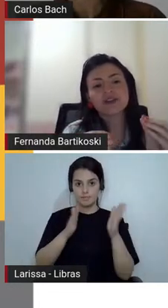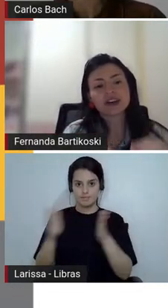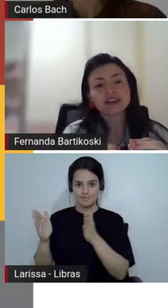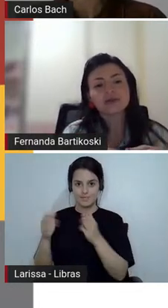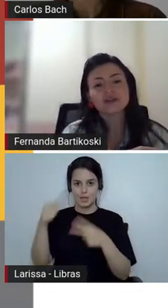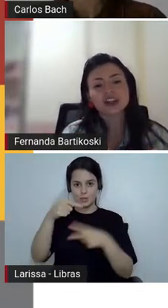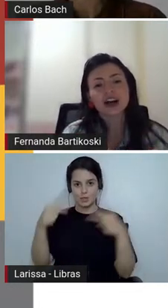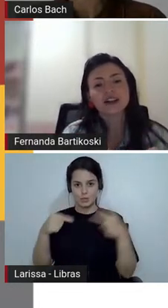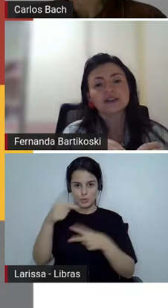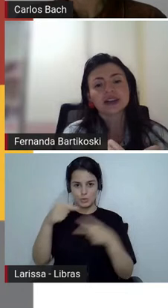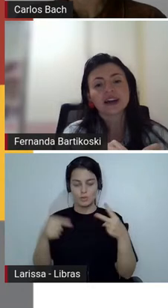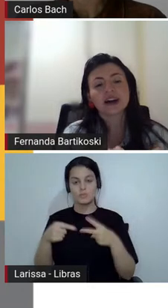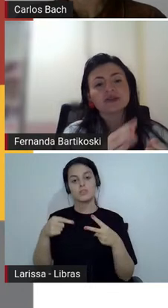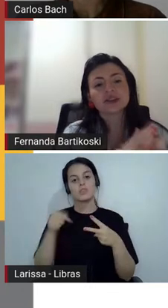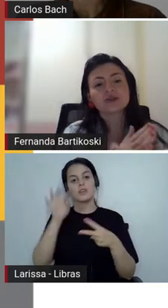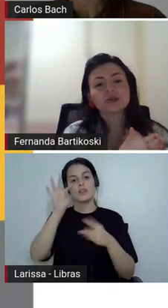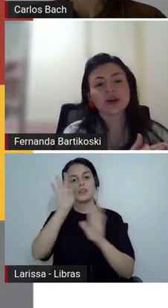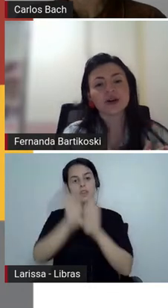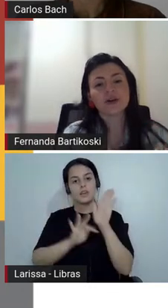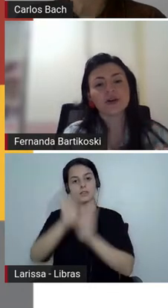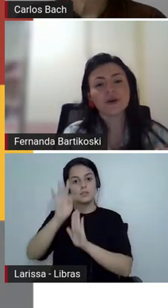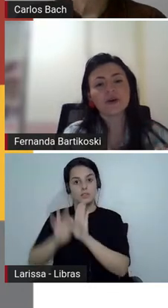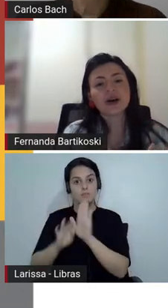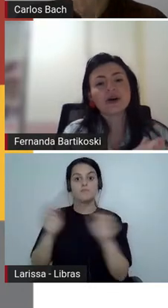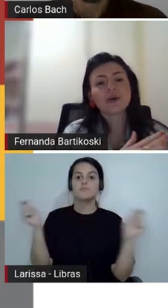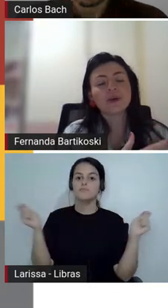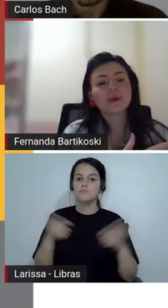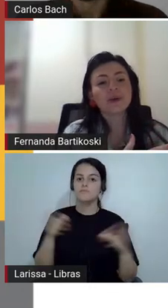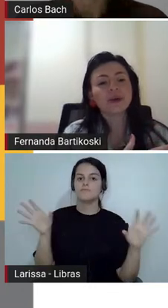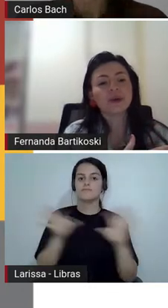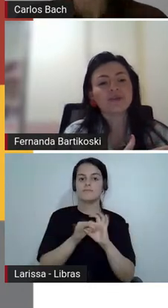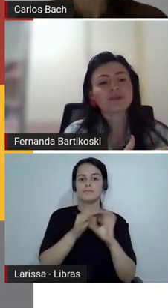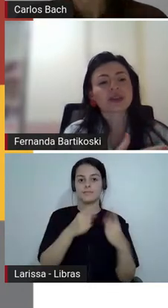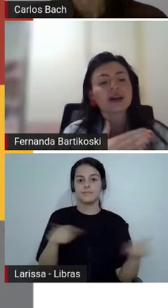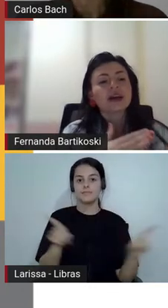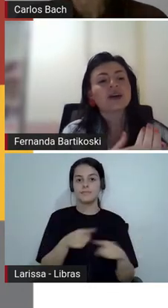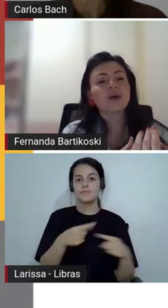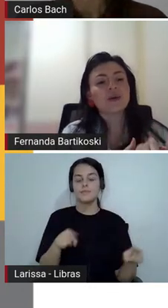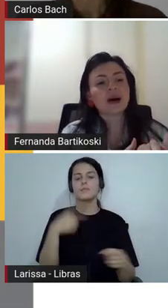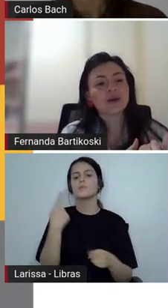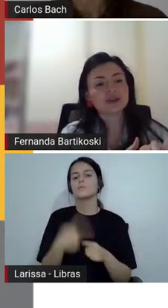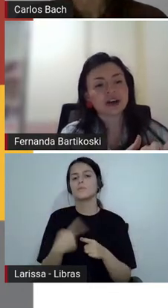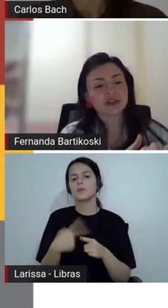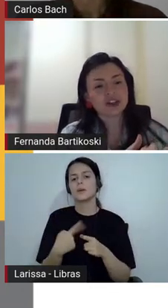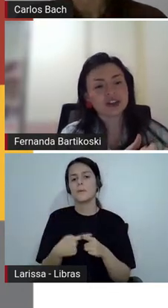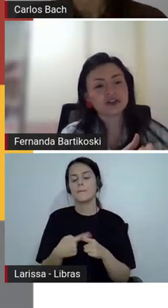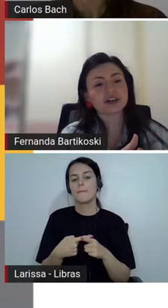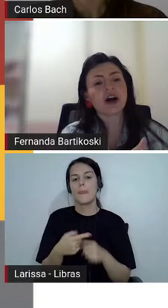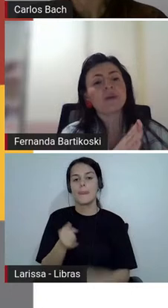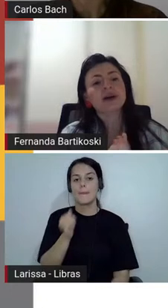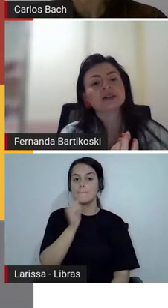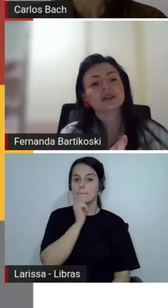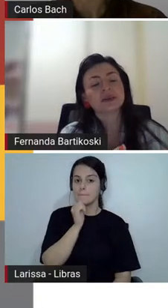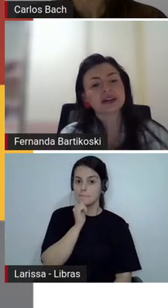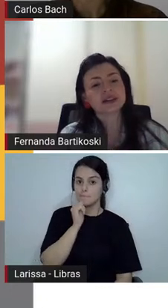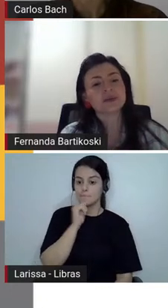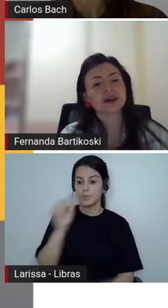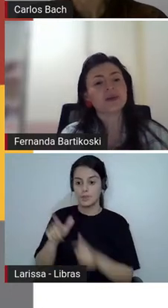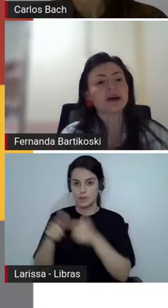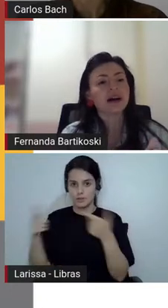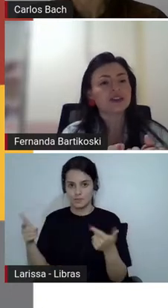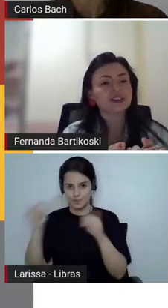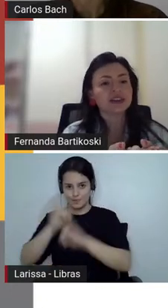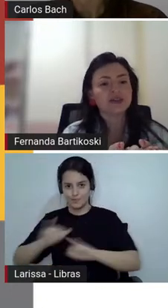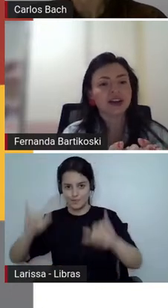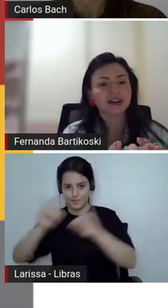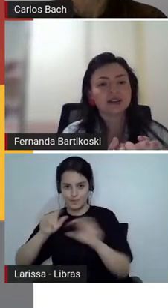consegue fazer um diálogo né Carlos não só com com a notícia de jornal mas também